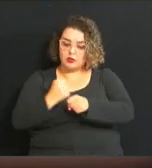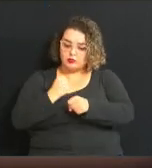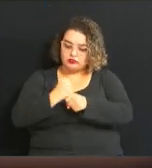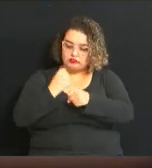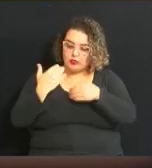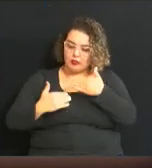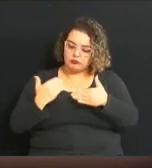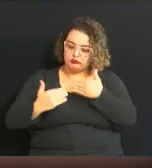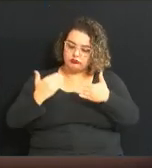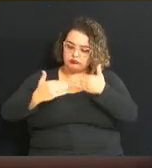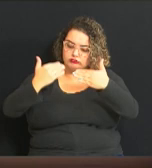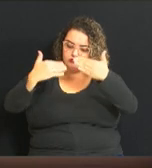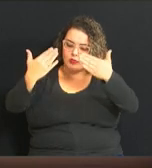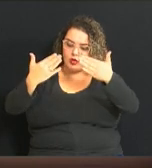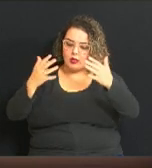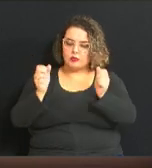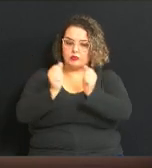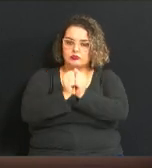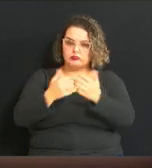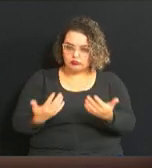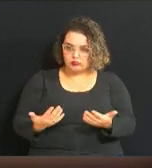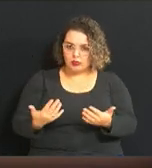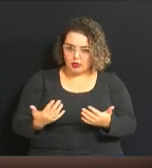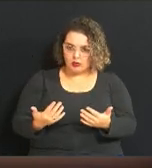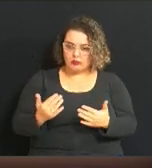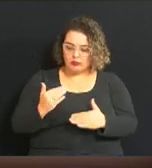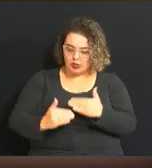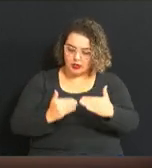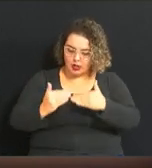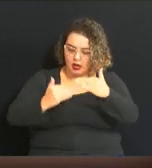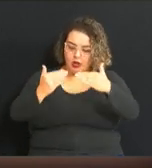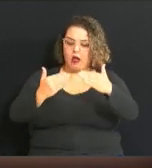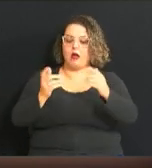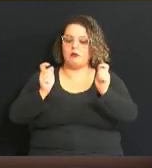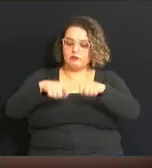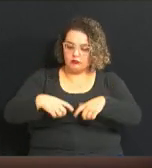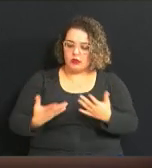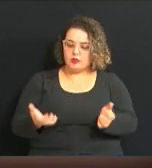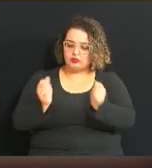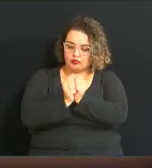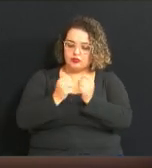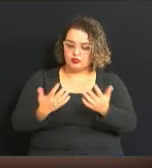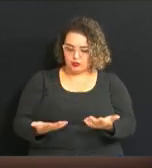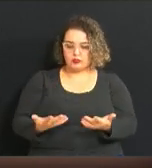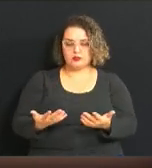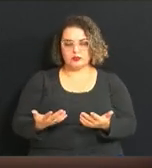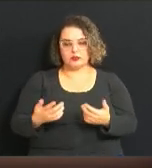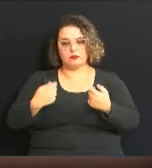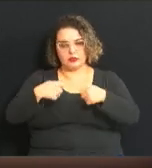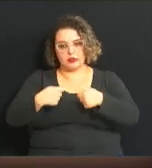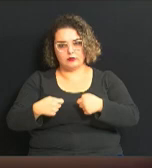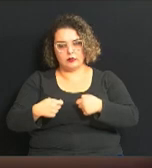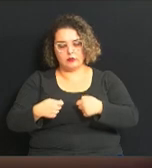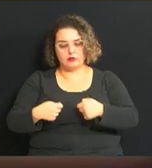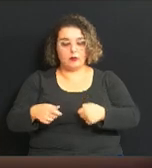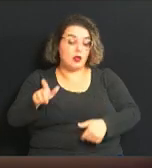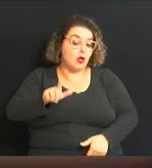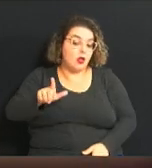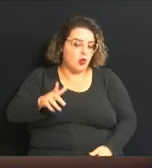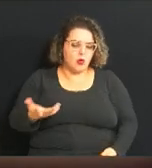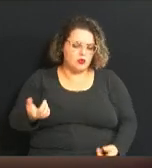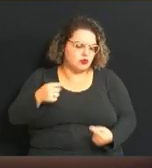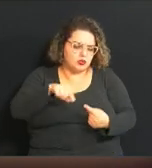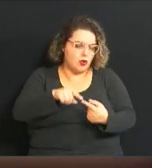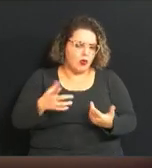fazendo algumas adequações necessárias. Mas o objetivo é óbvio. A gente